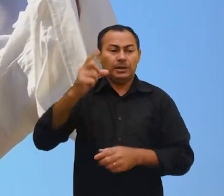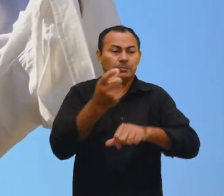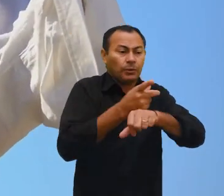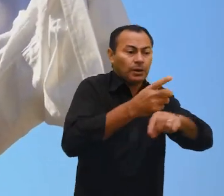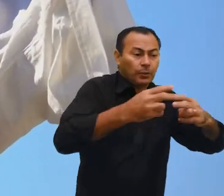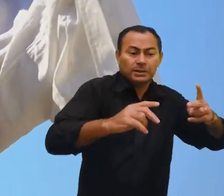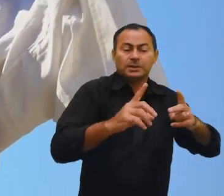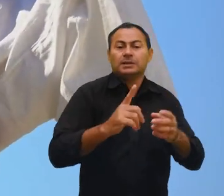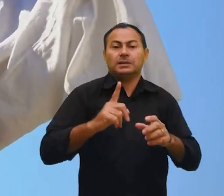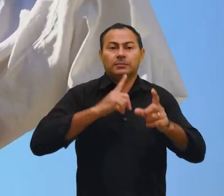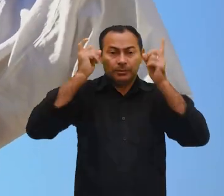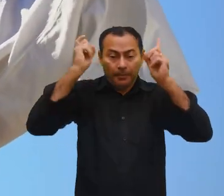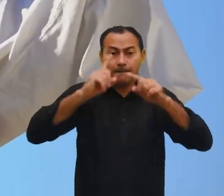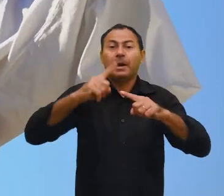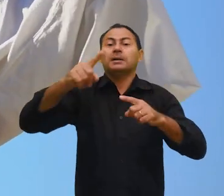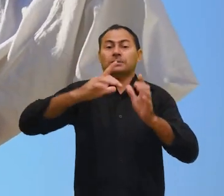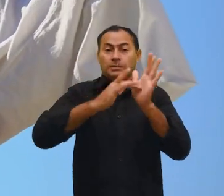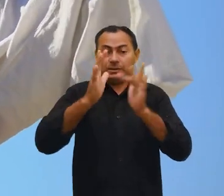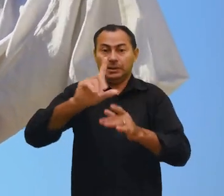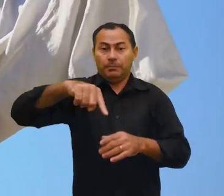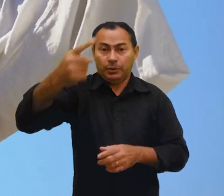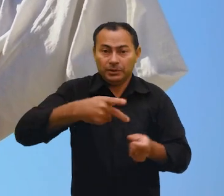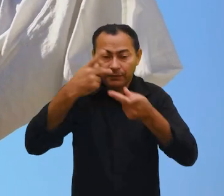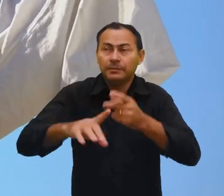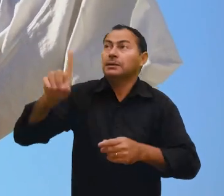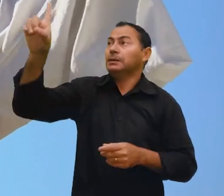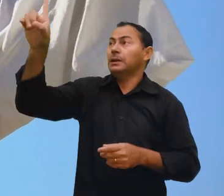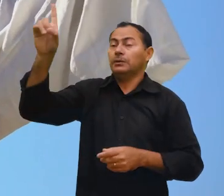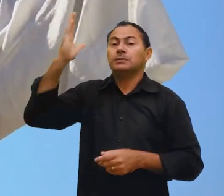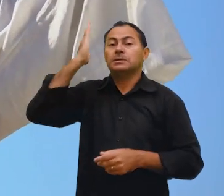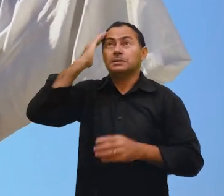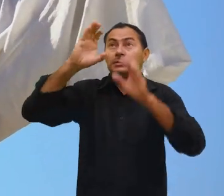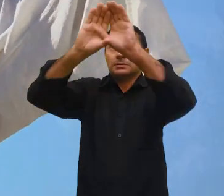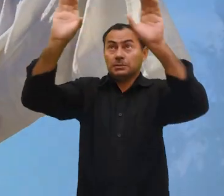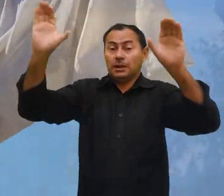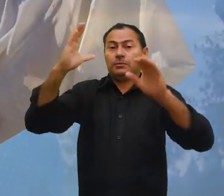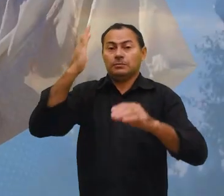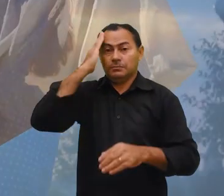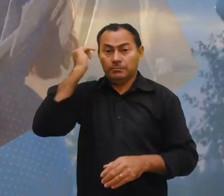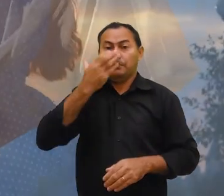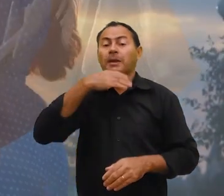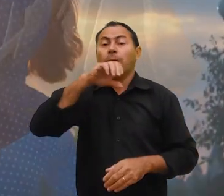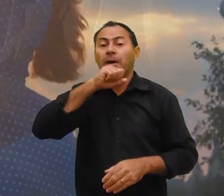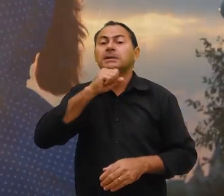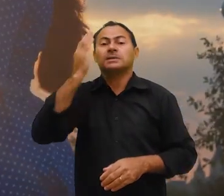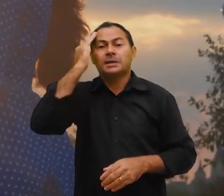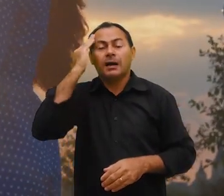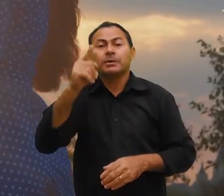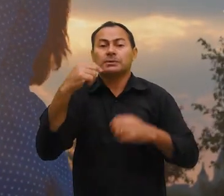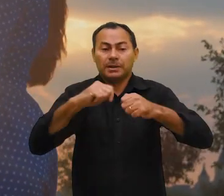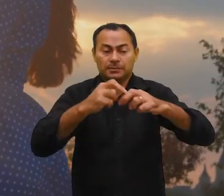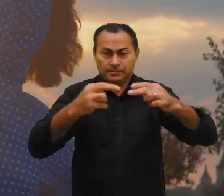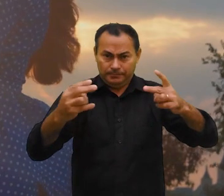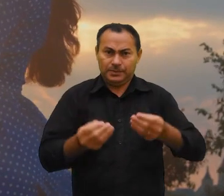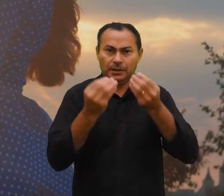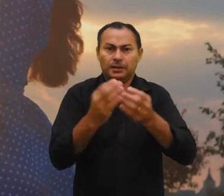E depois acrescentou. Mas o Pai Celestial sabe que vocês precisam delas. Eu tenho uma irmã que